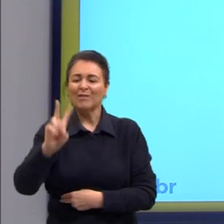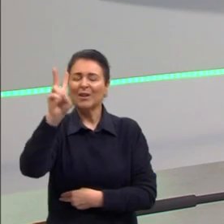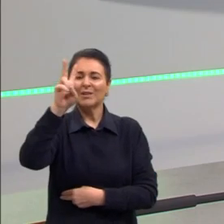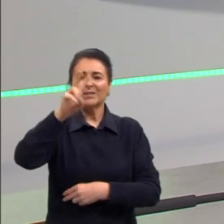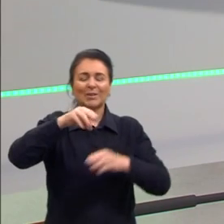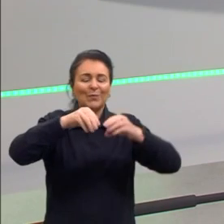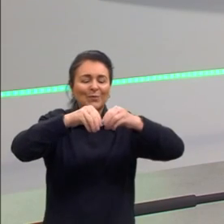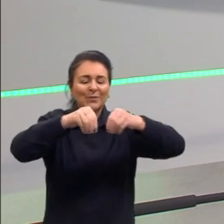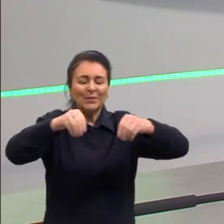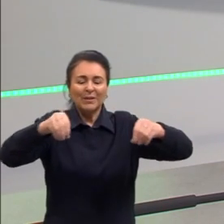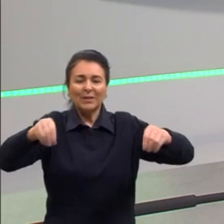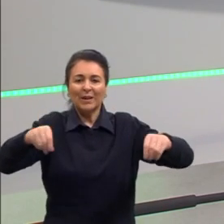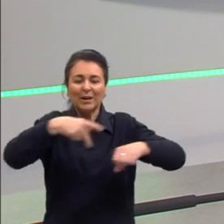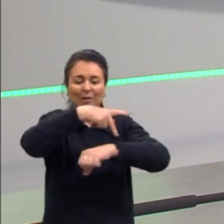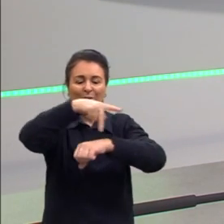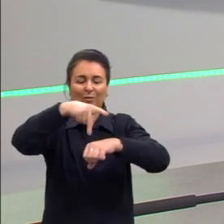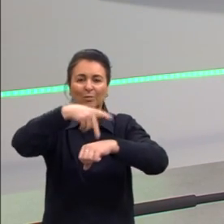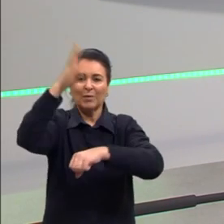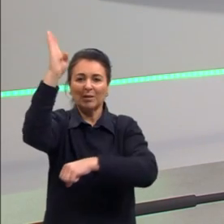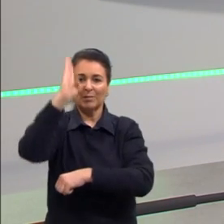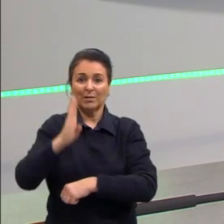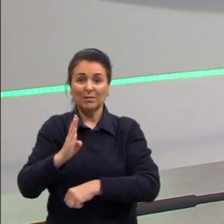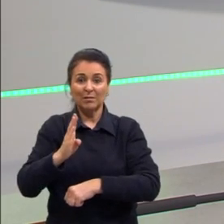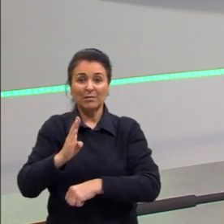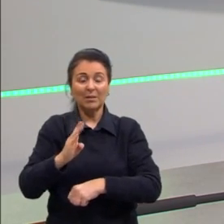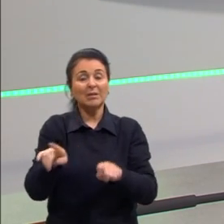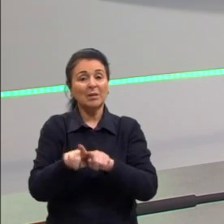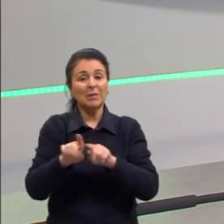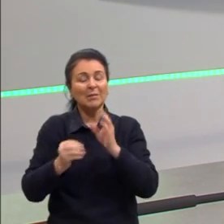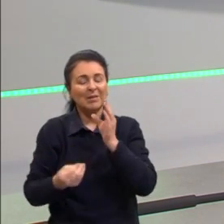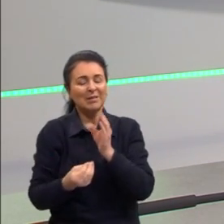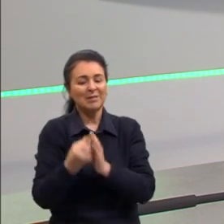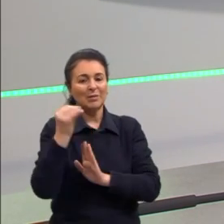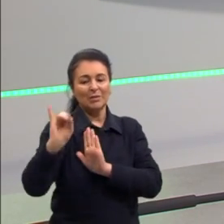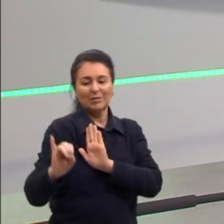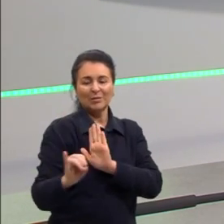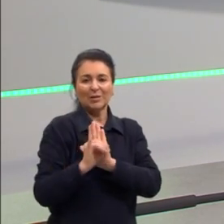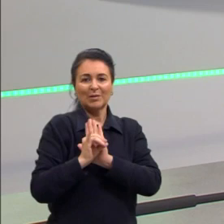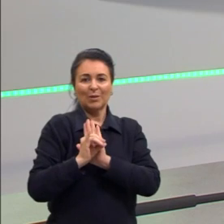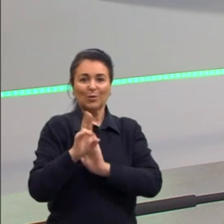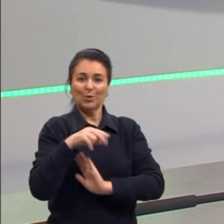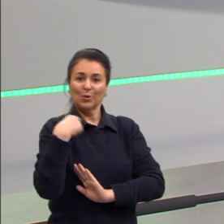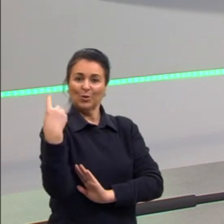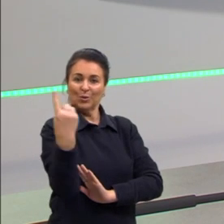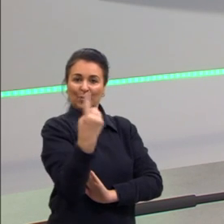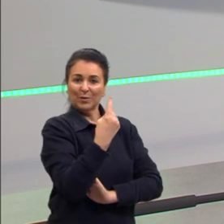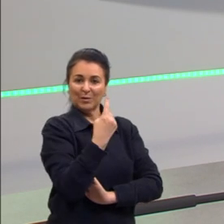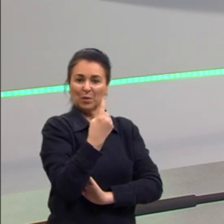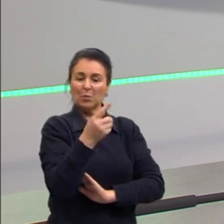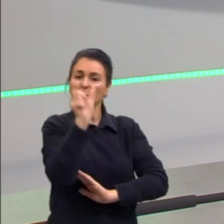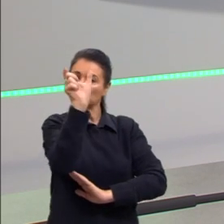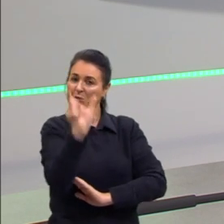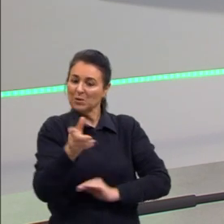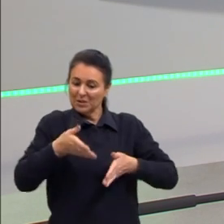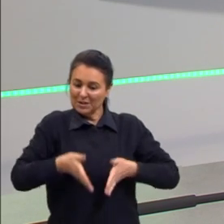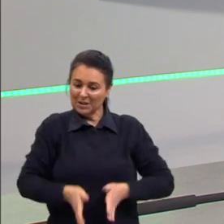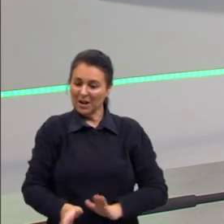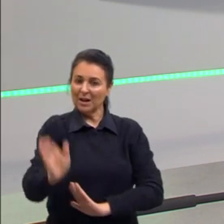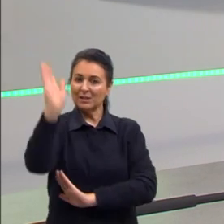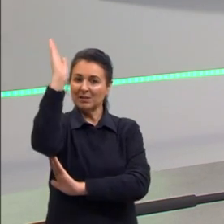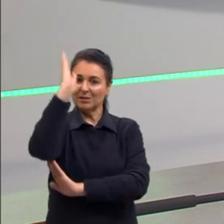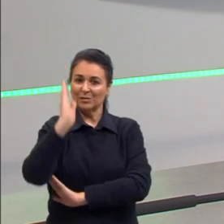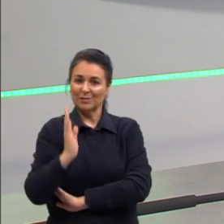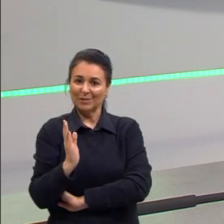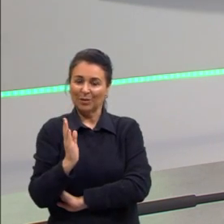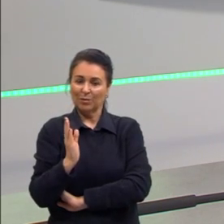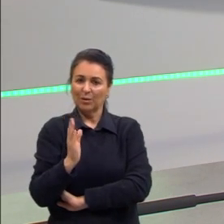importante para a nossa identificação como brasileiros. Não vou dizer que nesse momento nós passamos a ser as pessoas mais